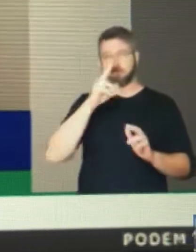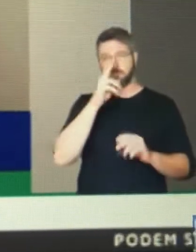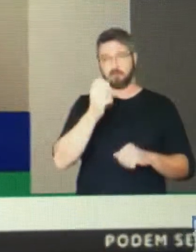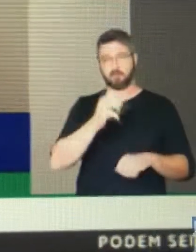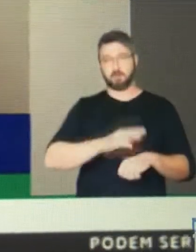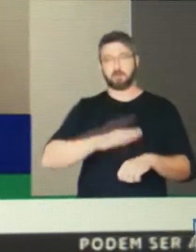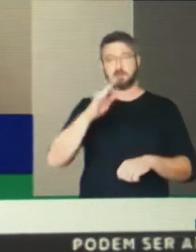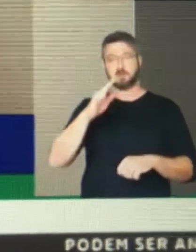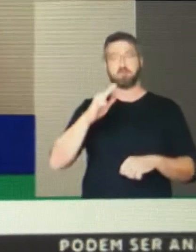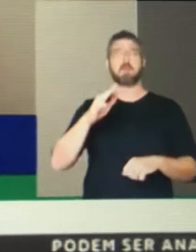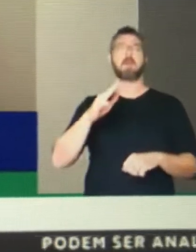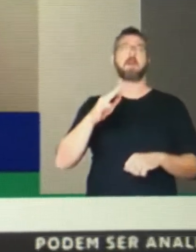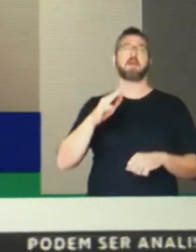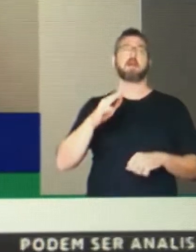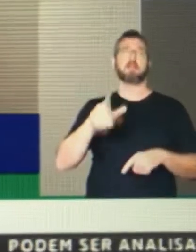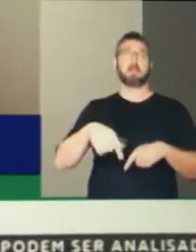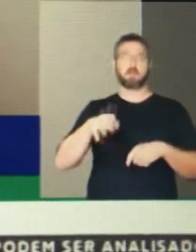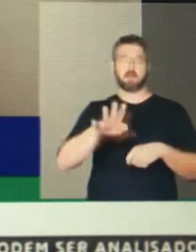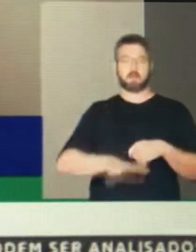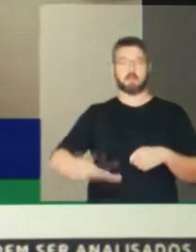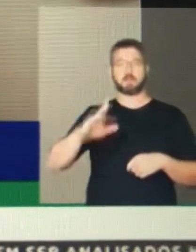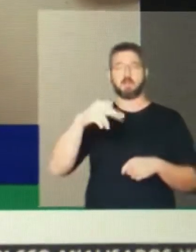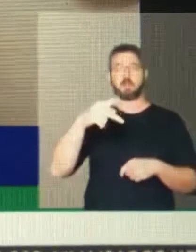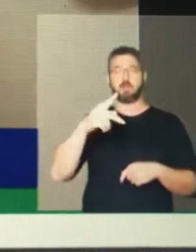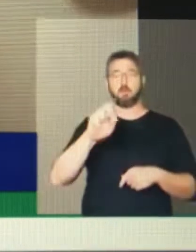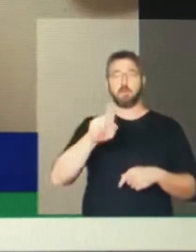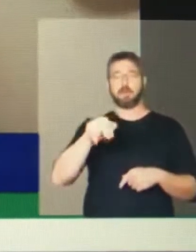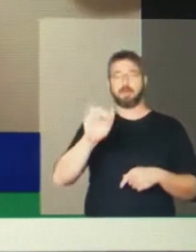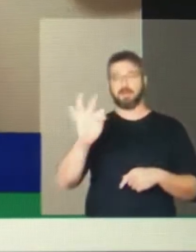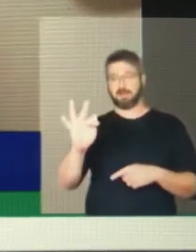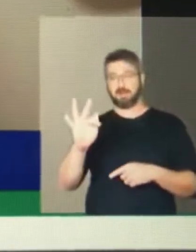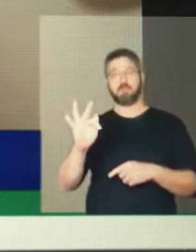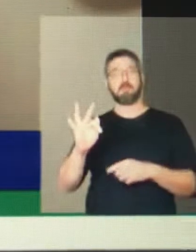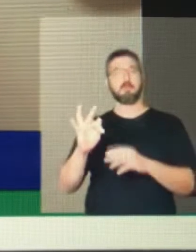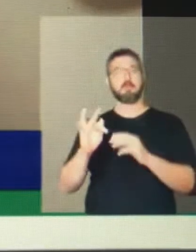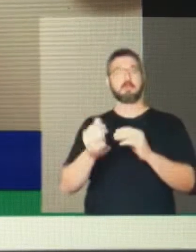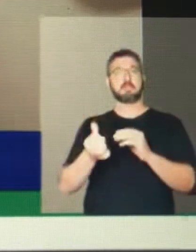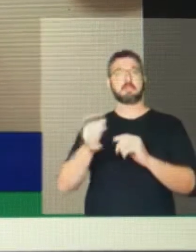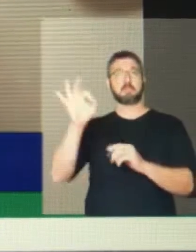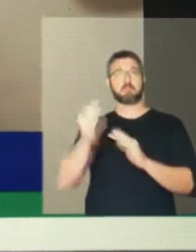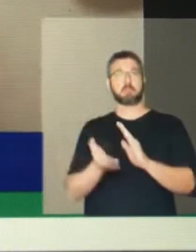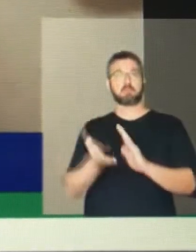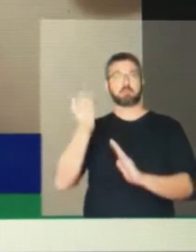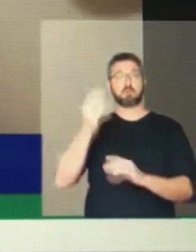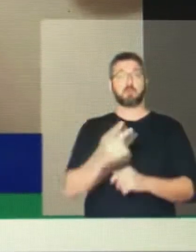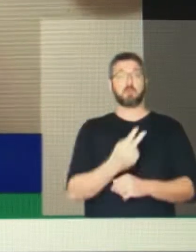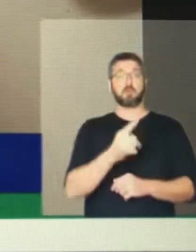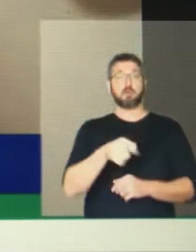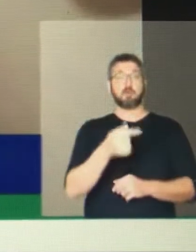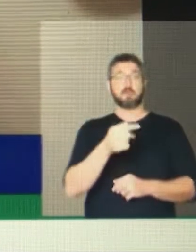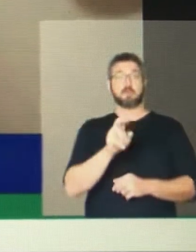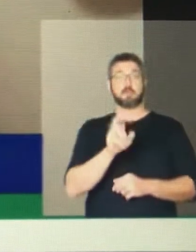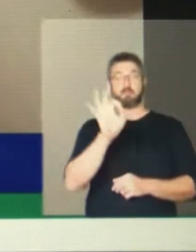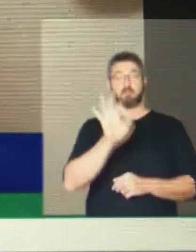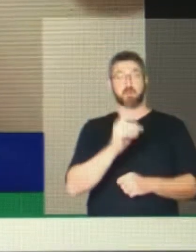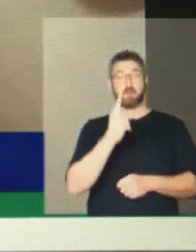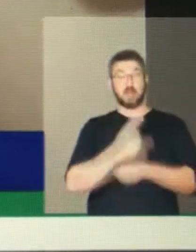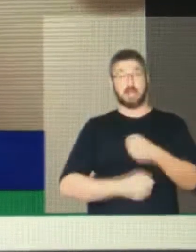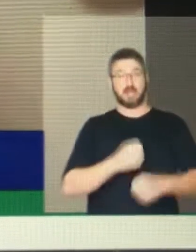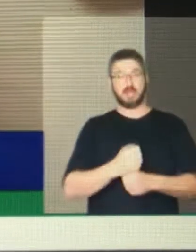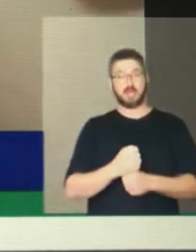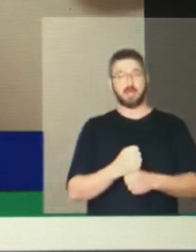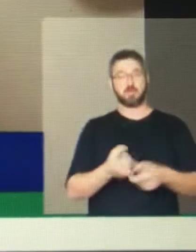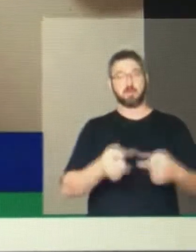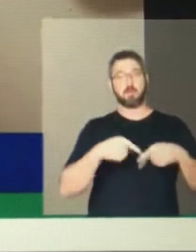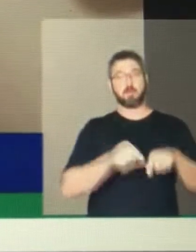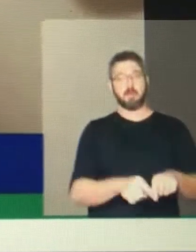,75% ao ano. Os créditos continuarão disponíveis para o financiamento e a reforma de casas, sejam para os